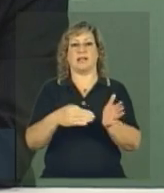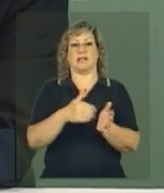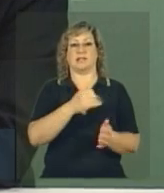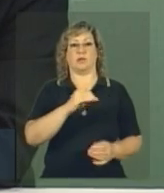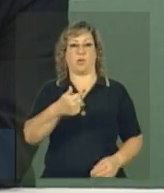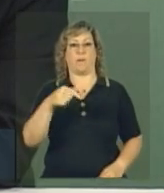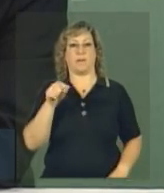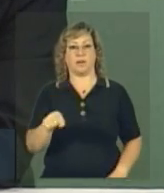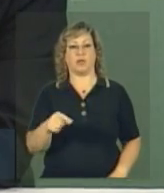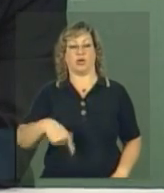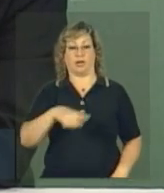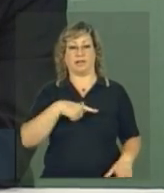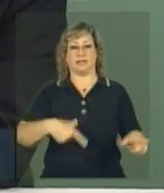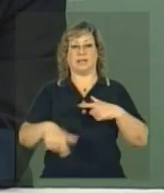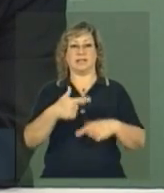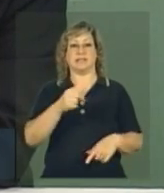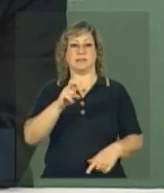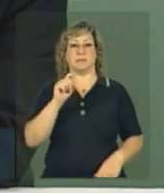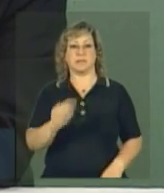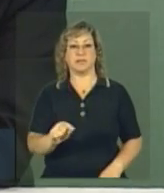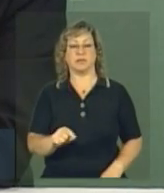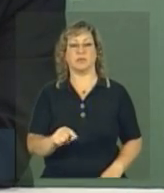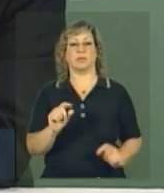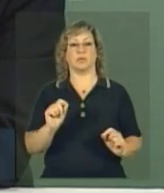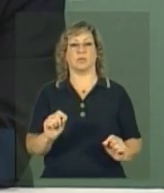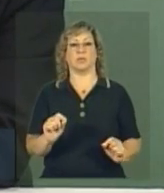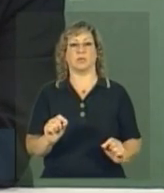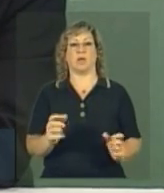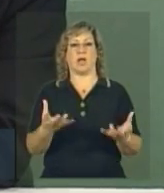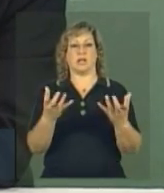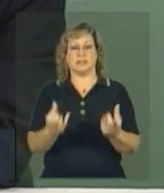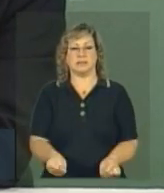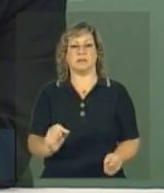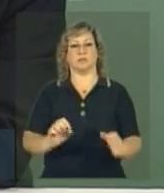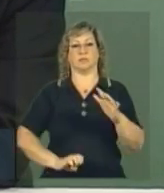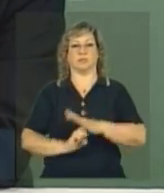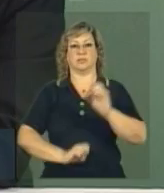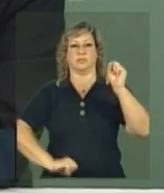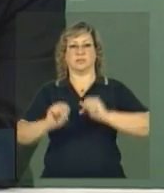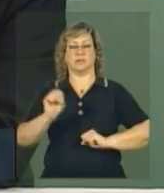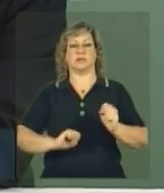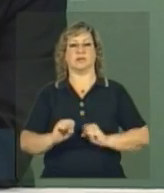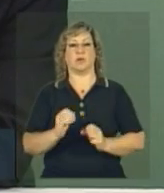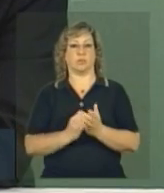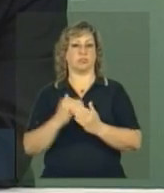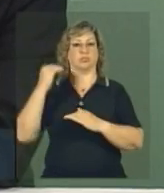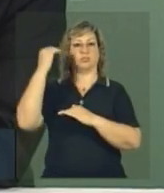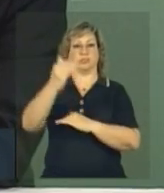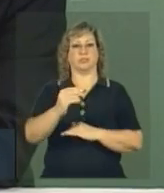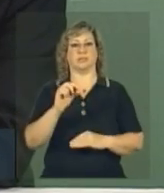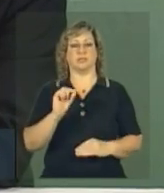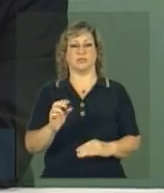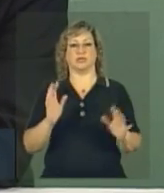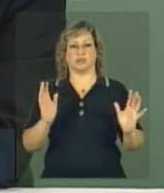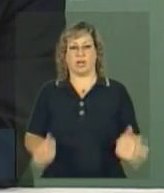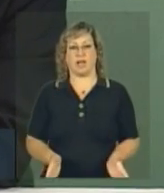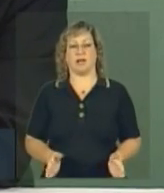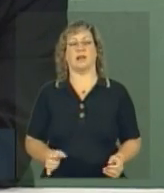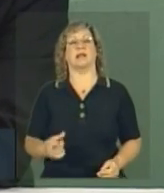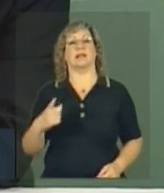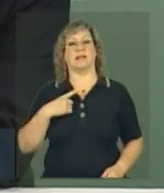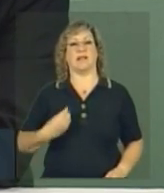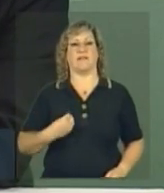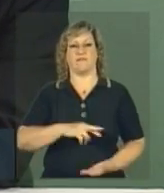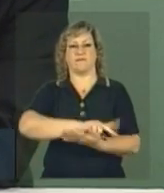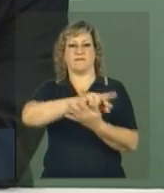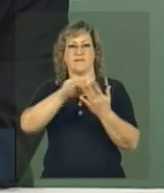Porque nós estávamos trabalhando com 75 mil. Como a adesão empresarial chegou, superou as expectativas, na realidade, já superou. Existem